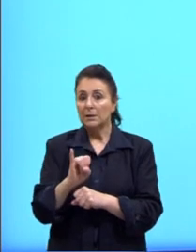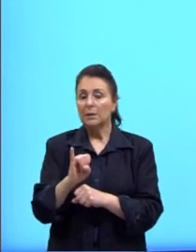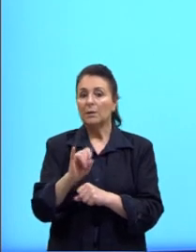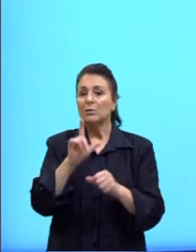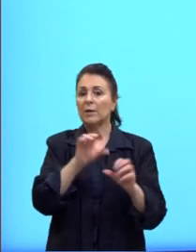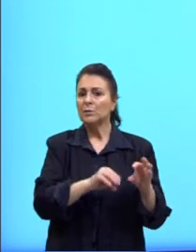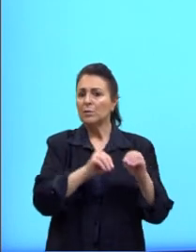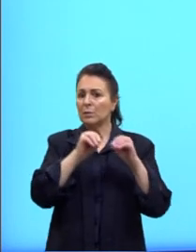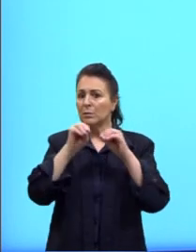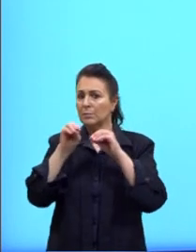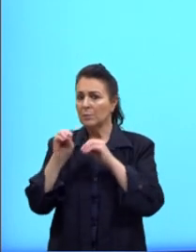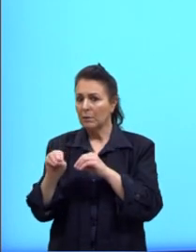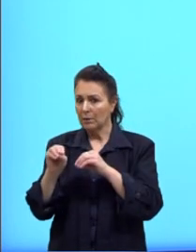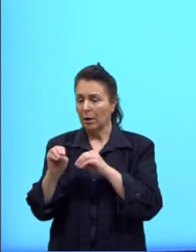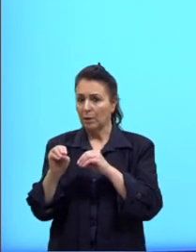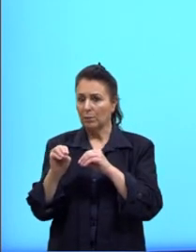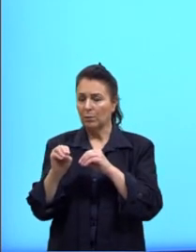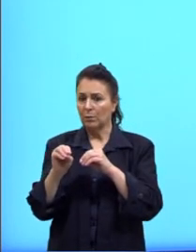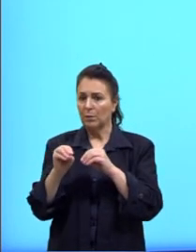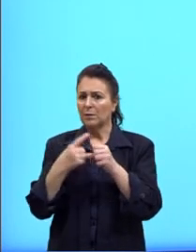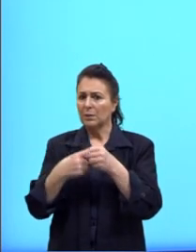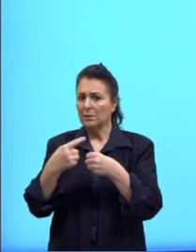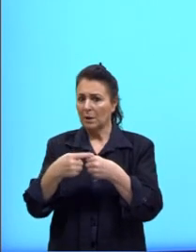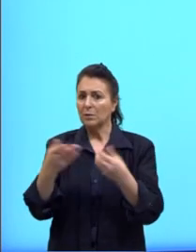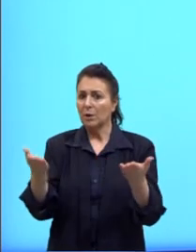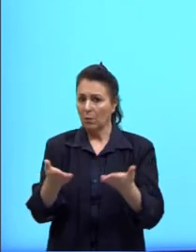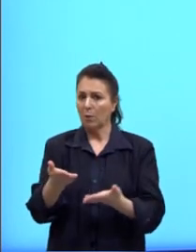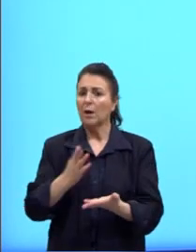mudado para uma outra cidade, nós seríamos amigos.